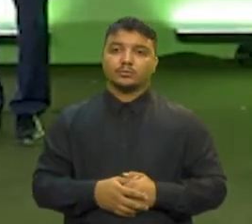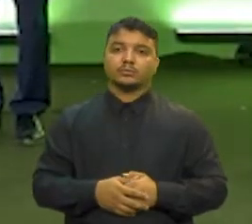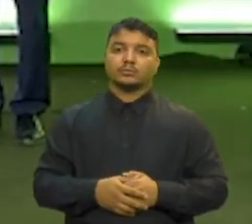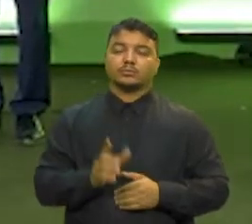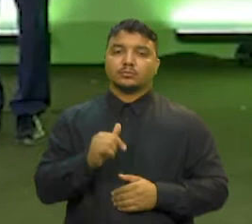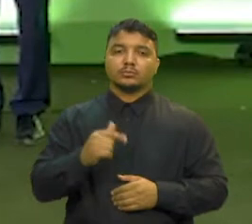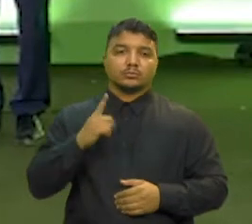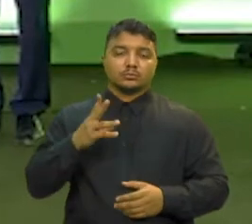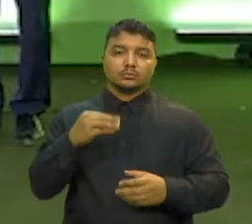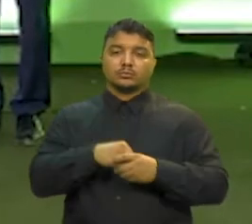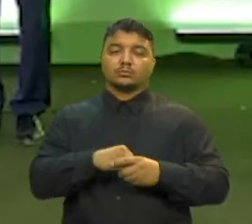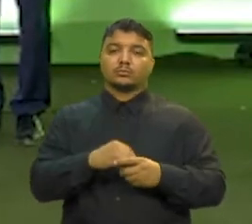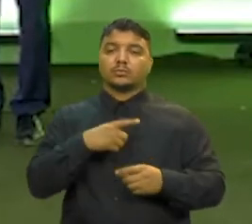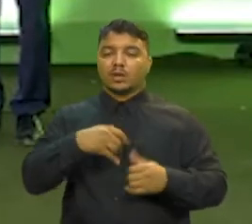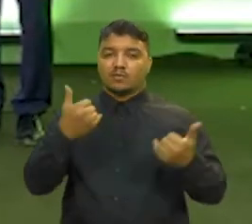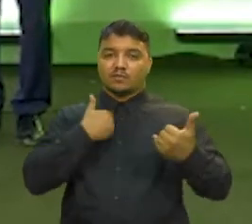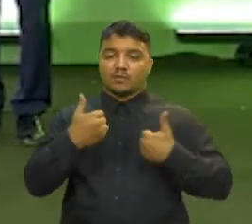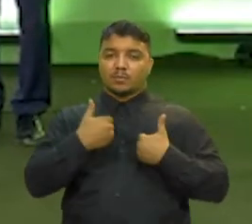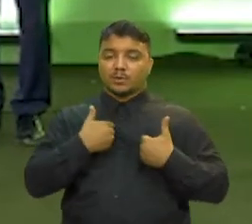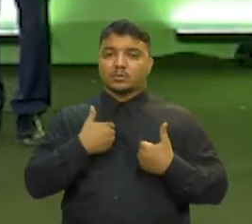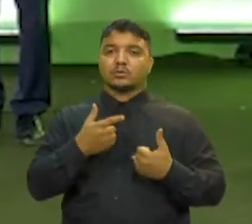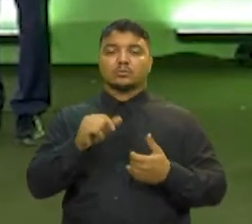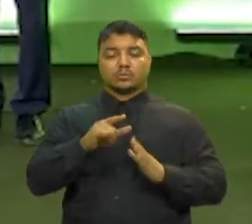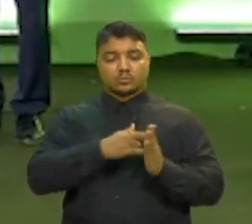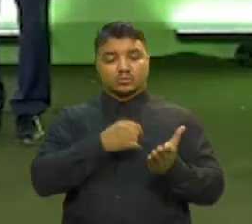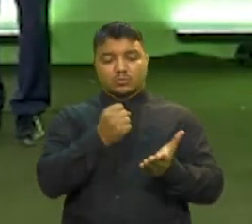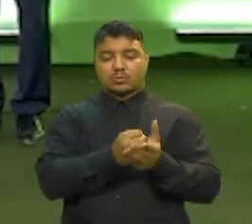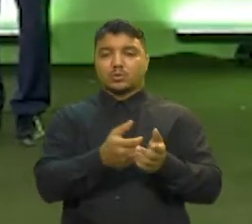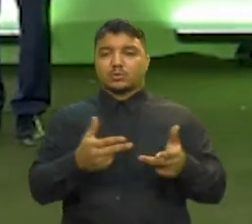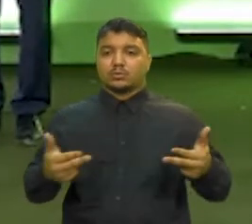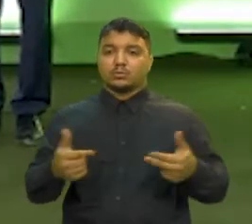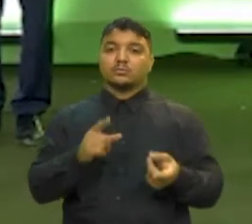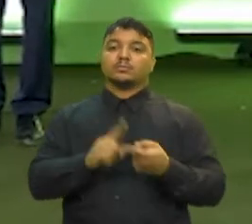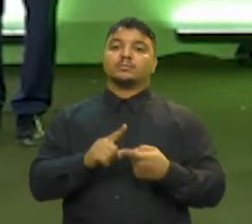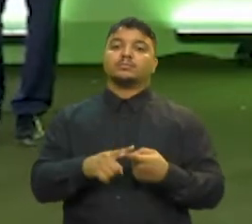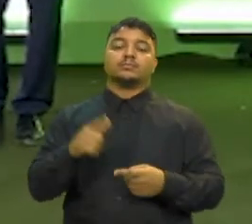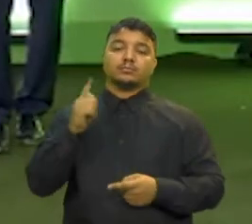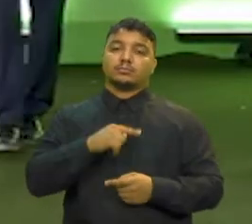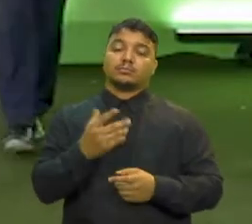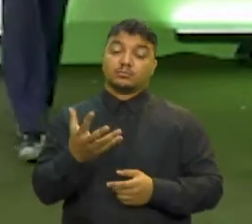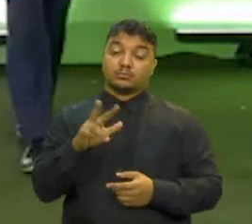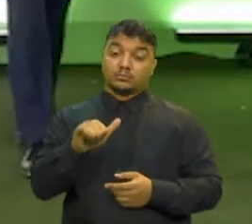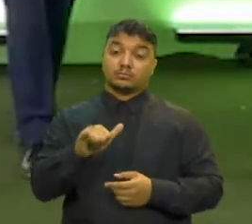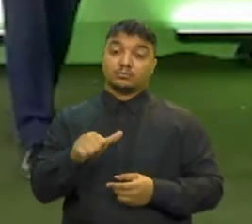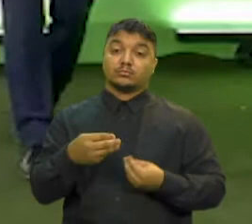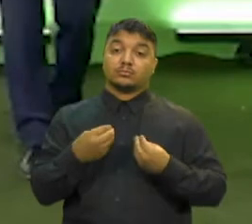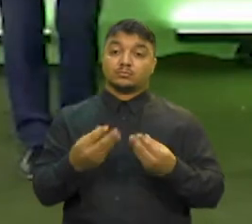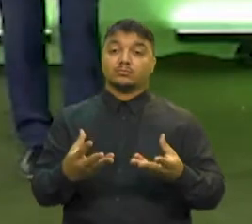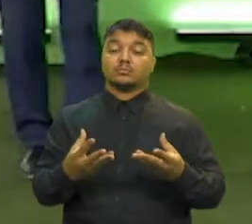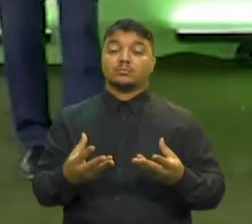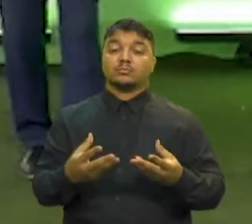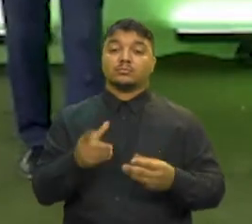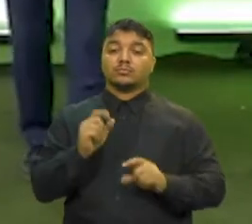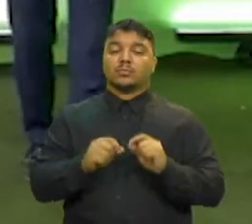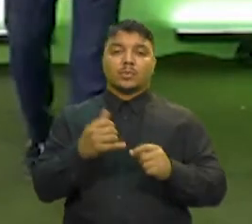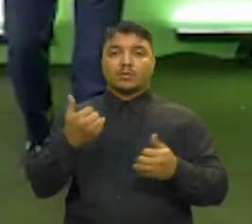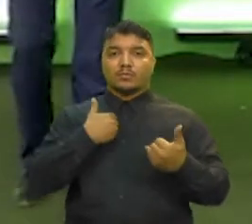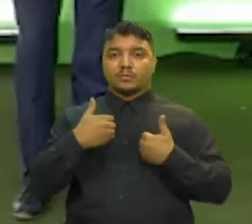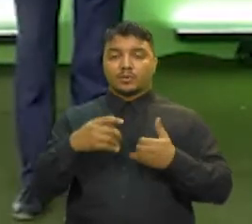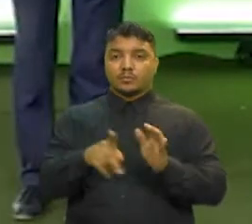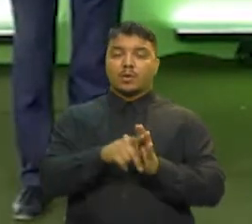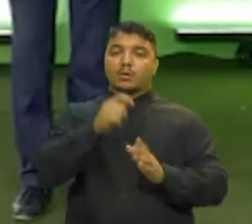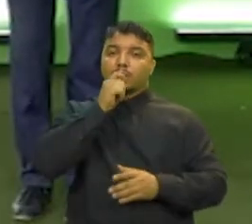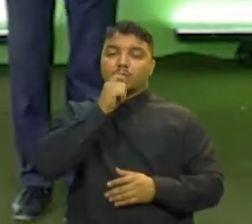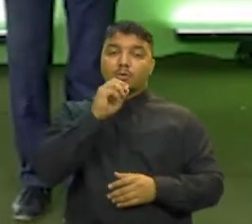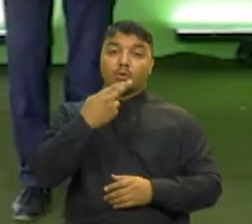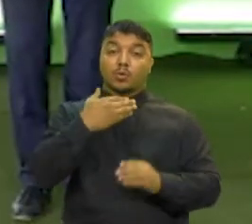Coloque lá as informações, seus documentos E você receberá a informação do Detran Ou por